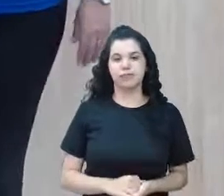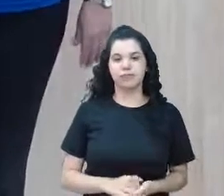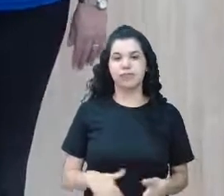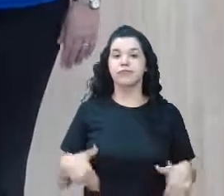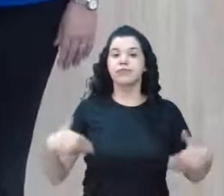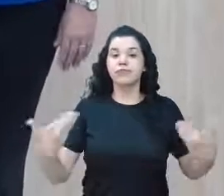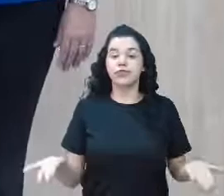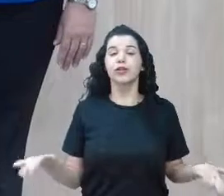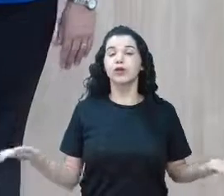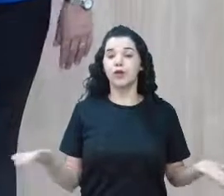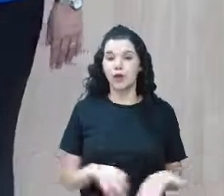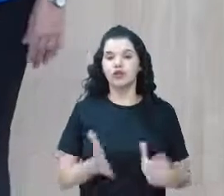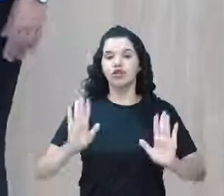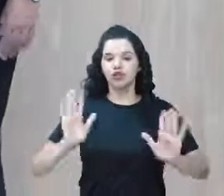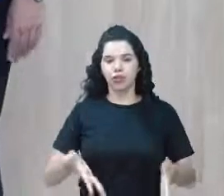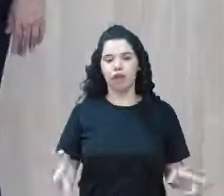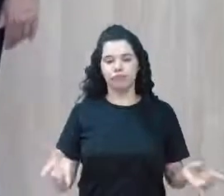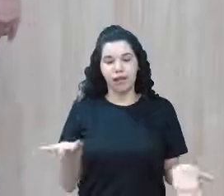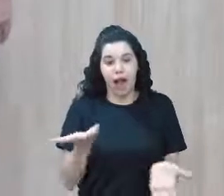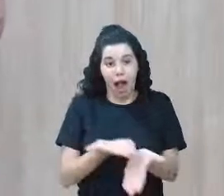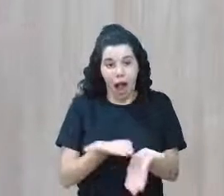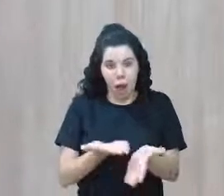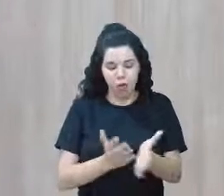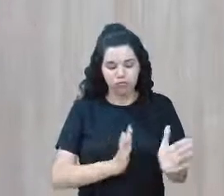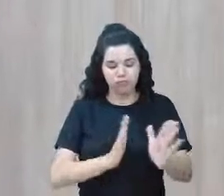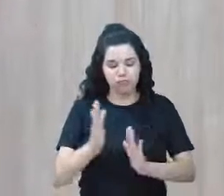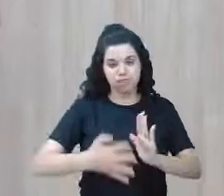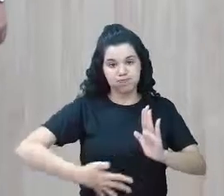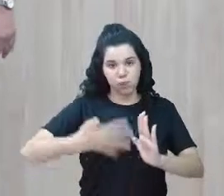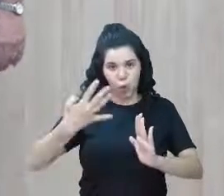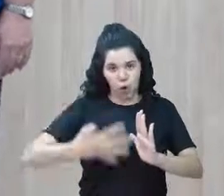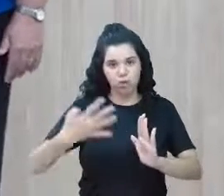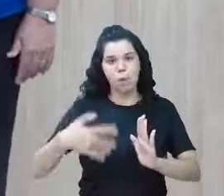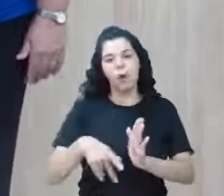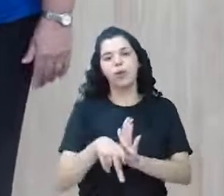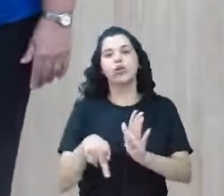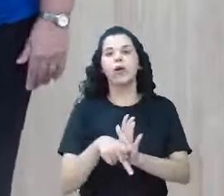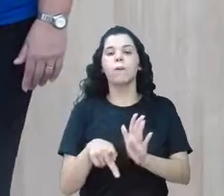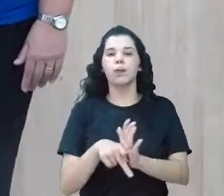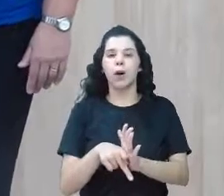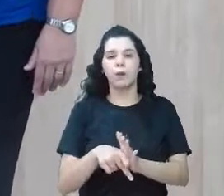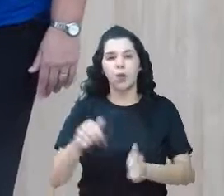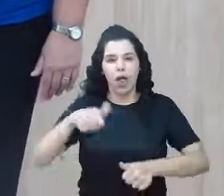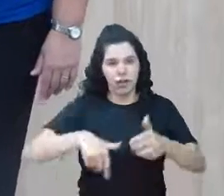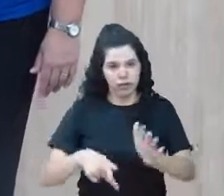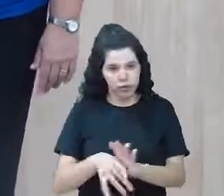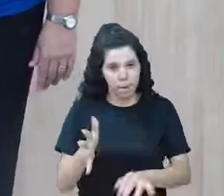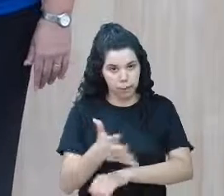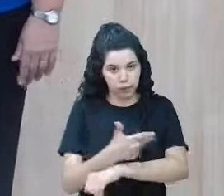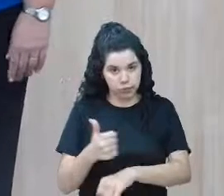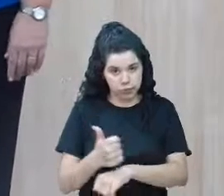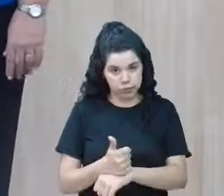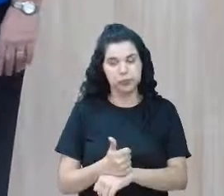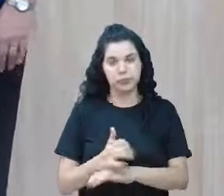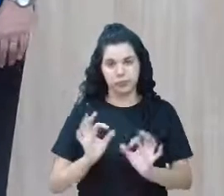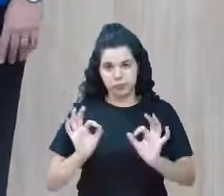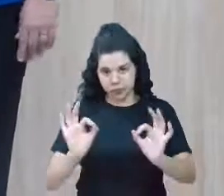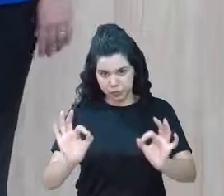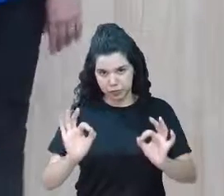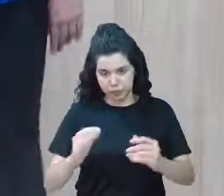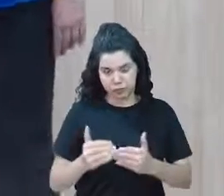tivemos aí mais uma aula do nosso Qualifica Profissional. Estamos no módulo 4.